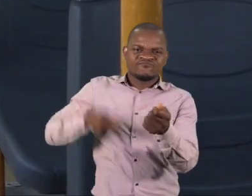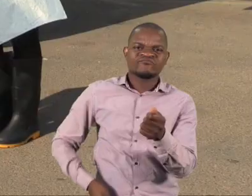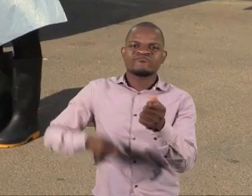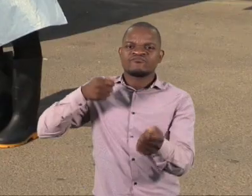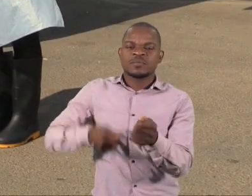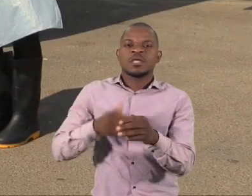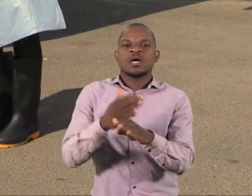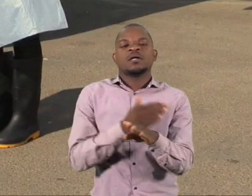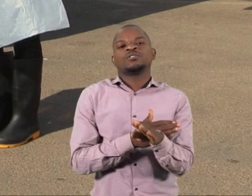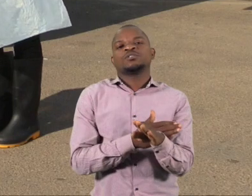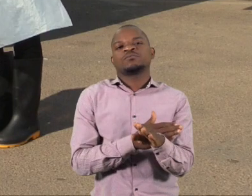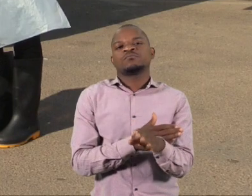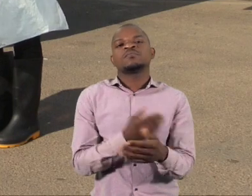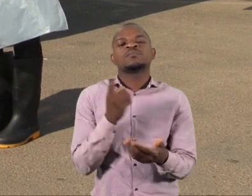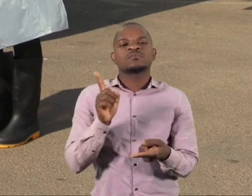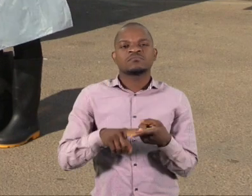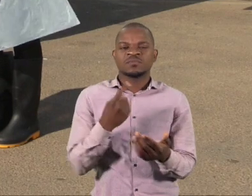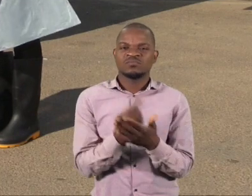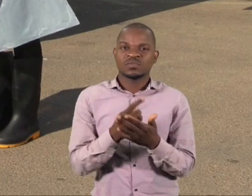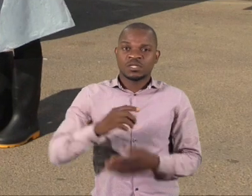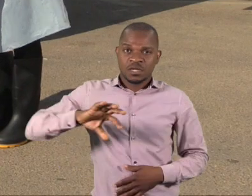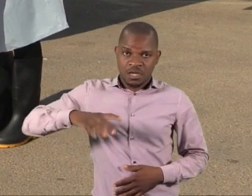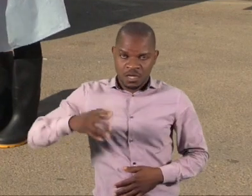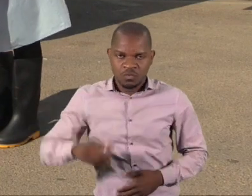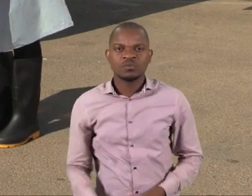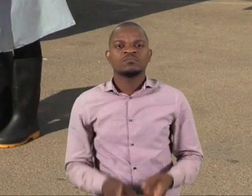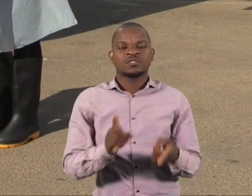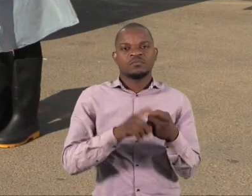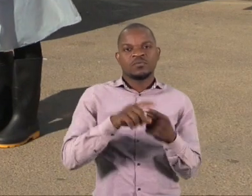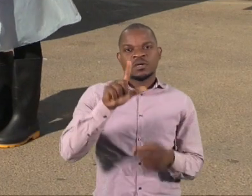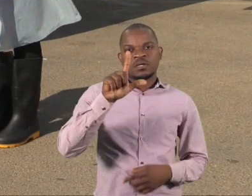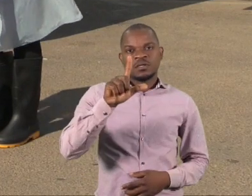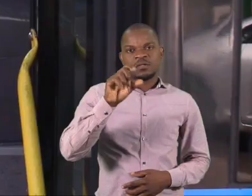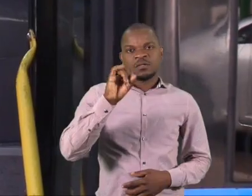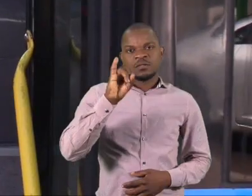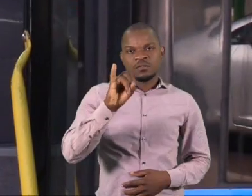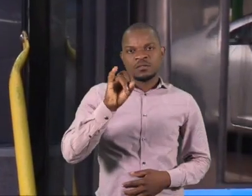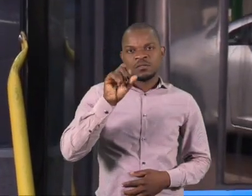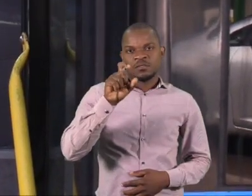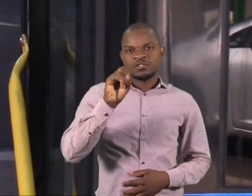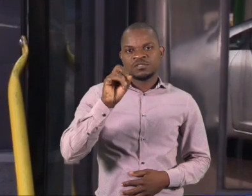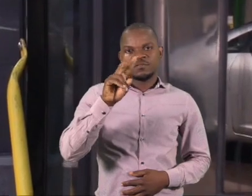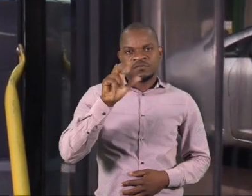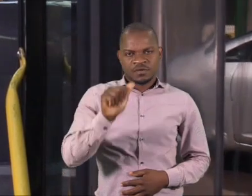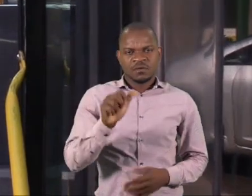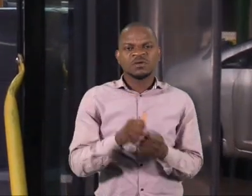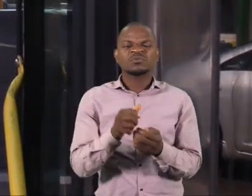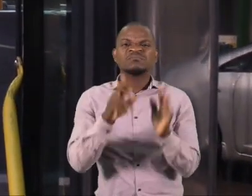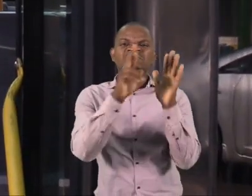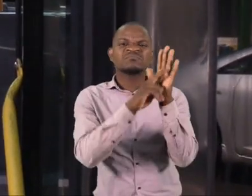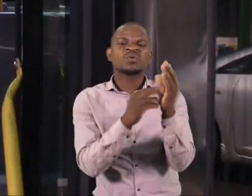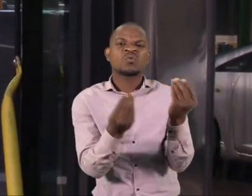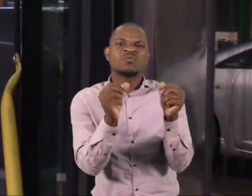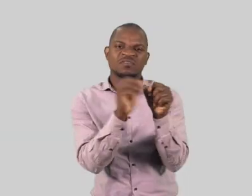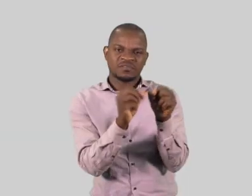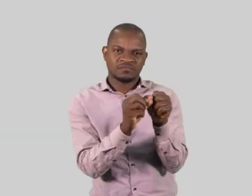autocarros devem ser desinfetados antes da sua viagem com uma solução de água e lixívia. A solução é preparada da